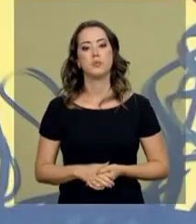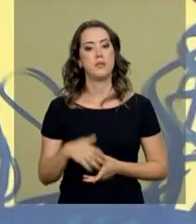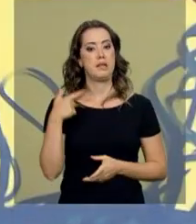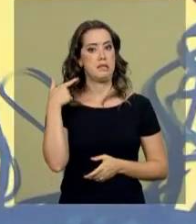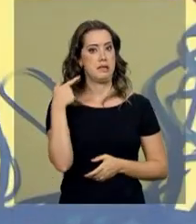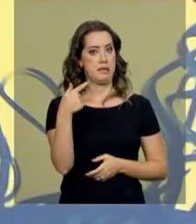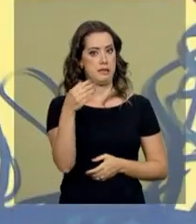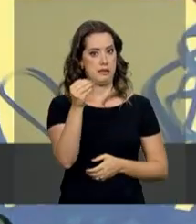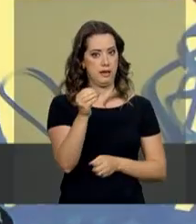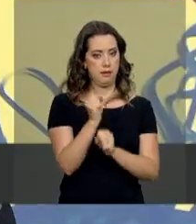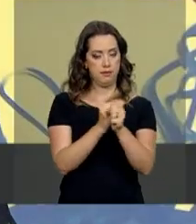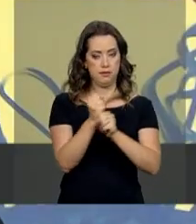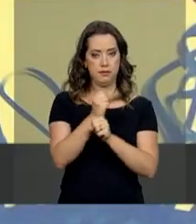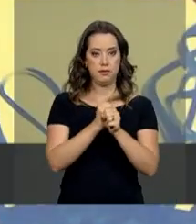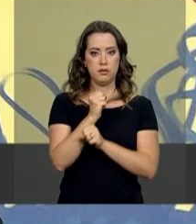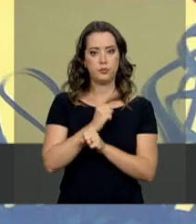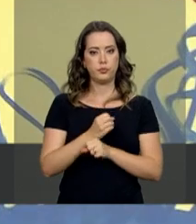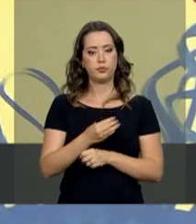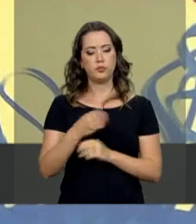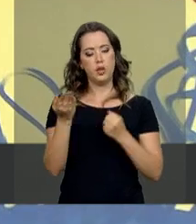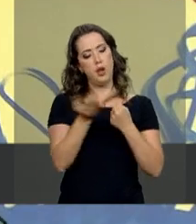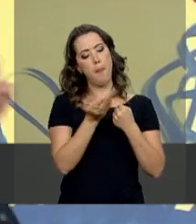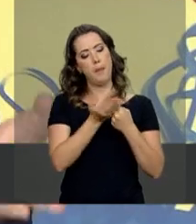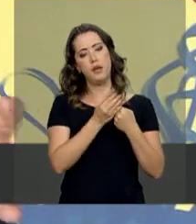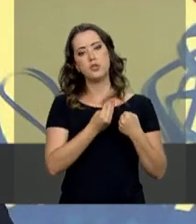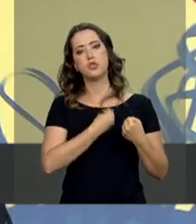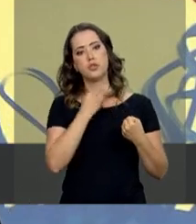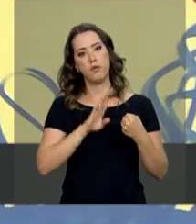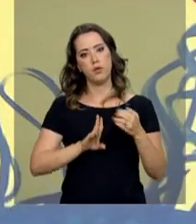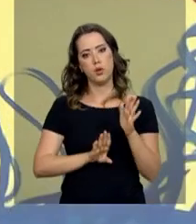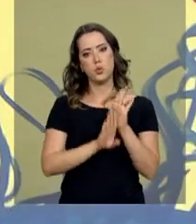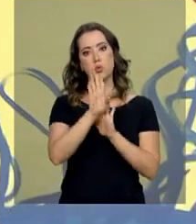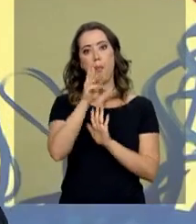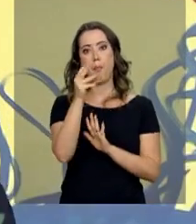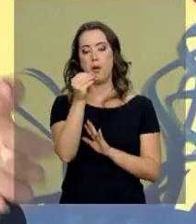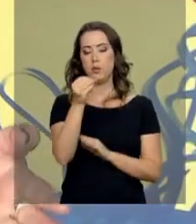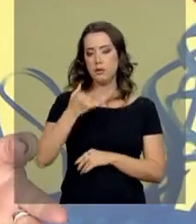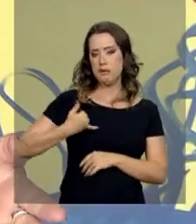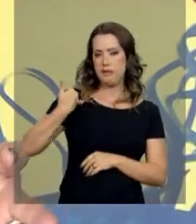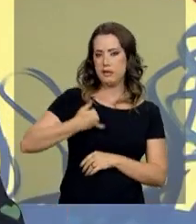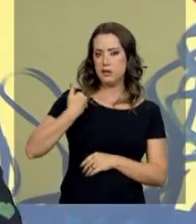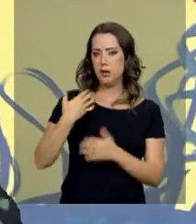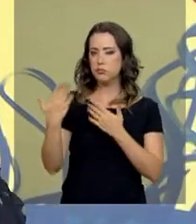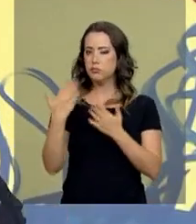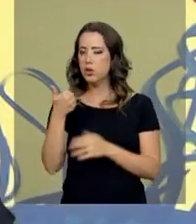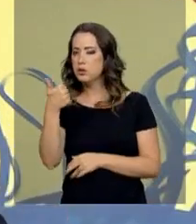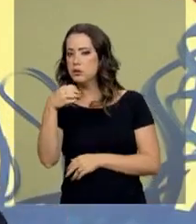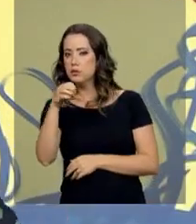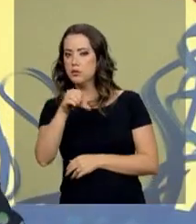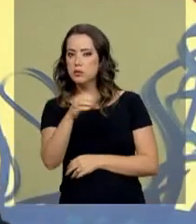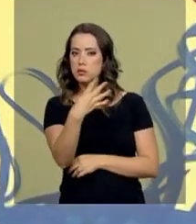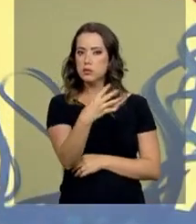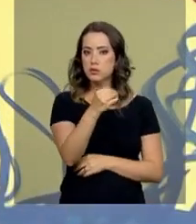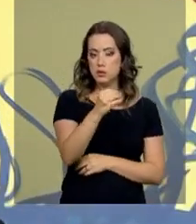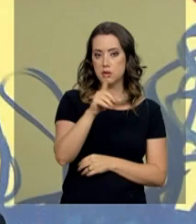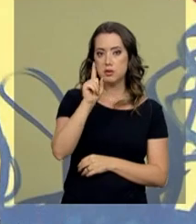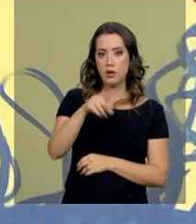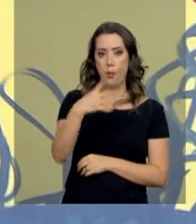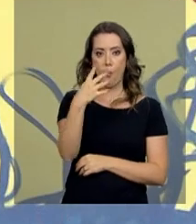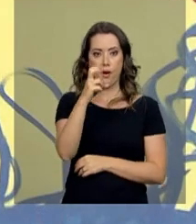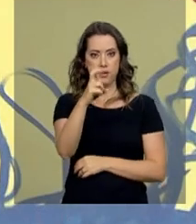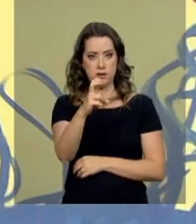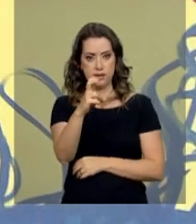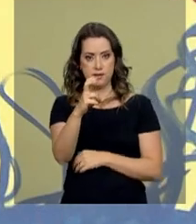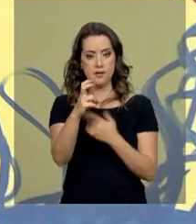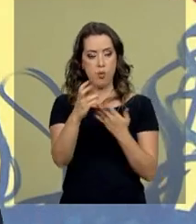de vida do brasileiro aumentou em 30 anos, saindo dos 45 em 1940 para 75 anos em